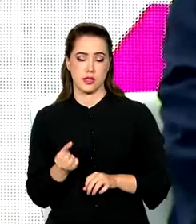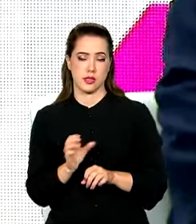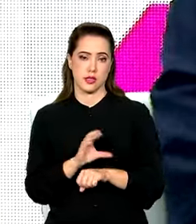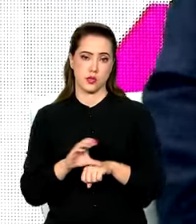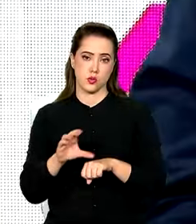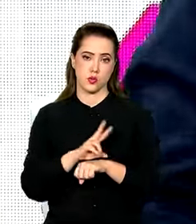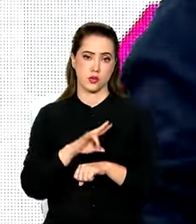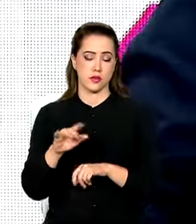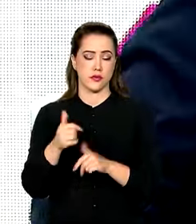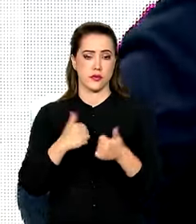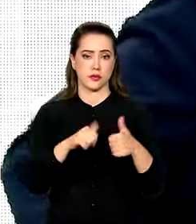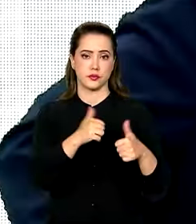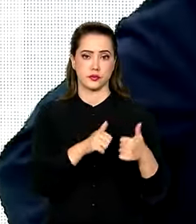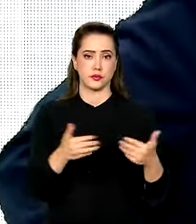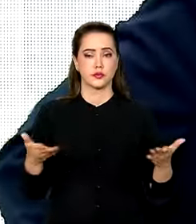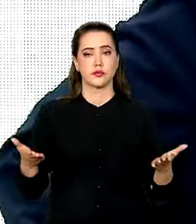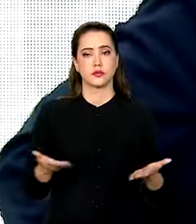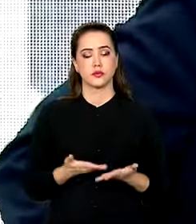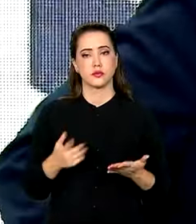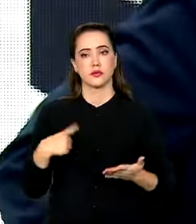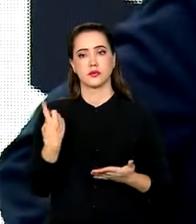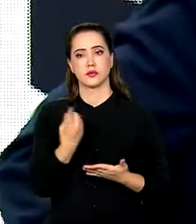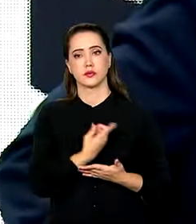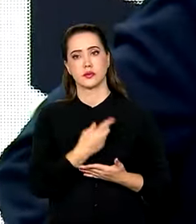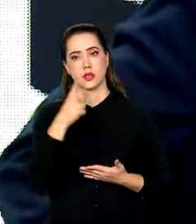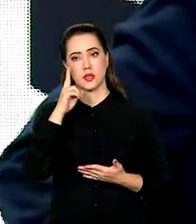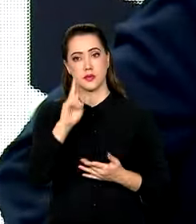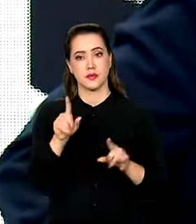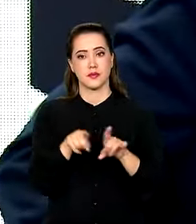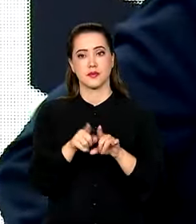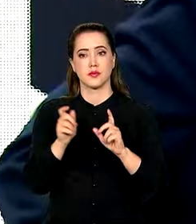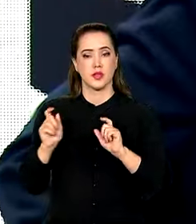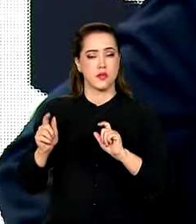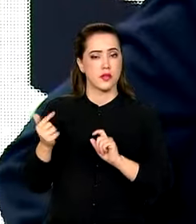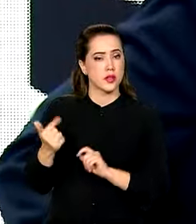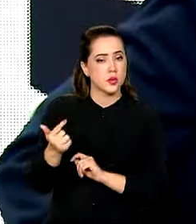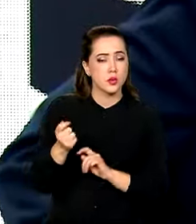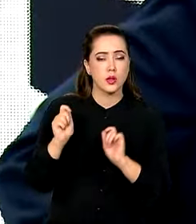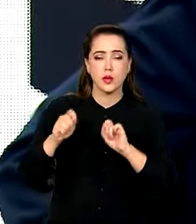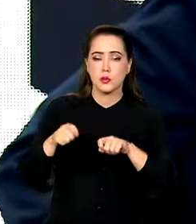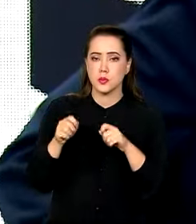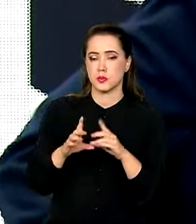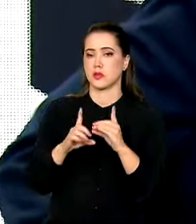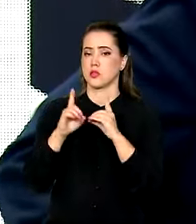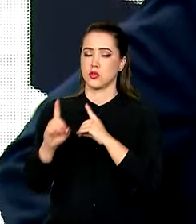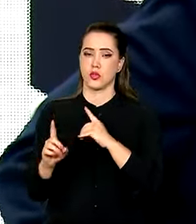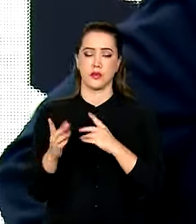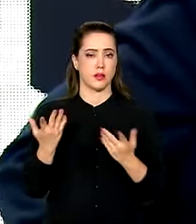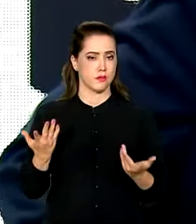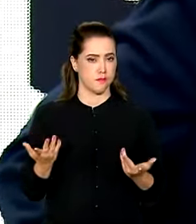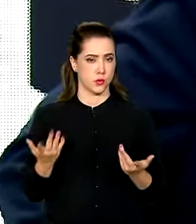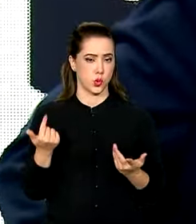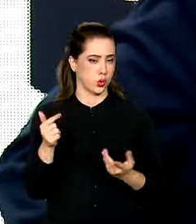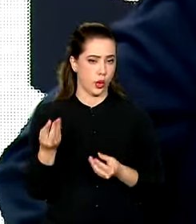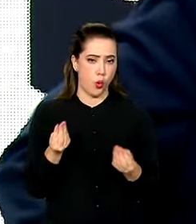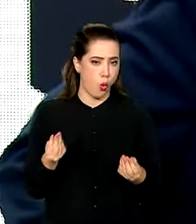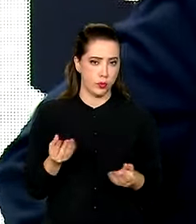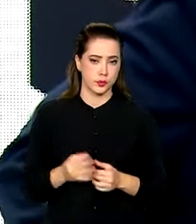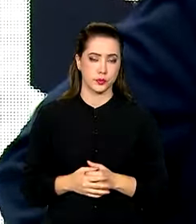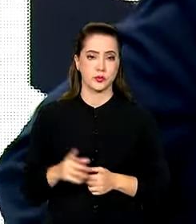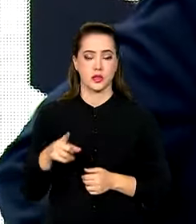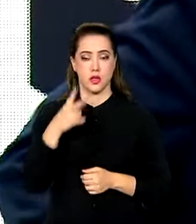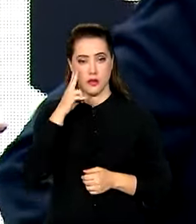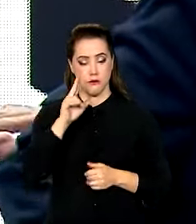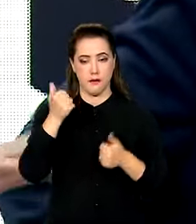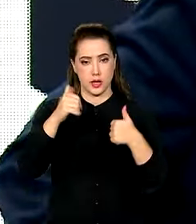serão avaliados agora, que nós consideramos que não há possibilidade de se fazer à distância e rever todos os cursos